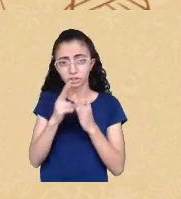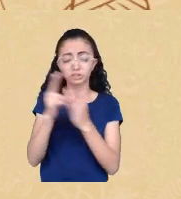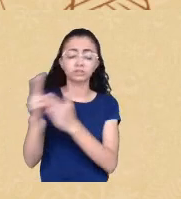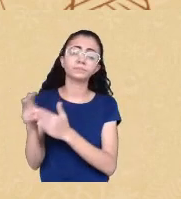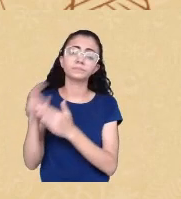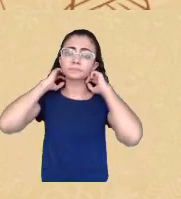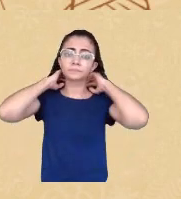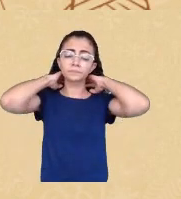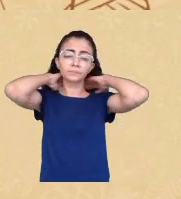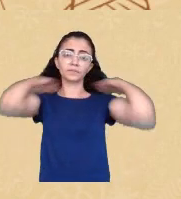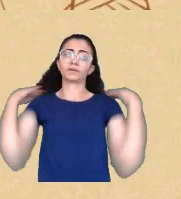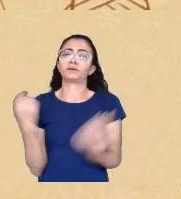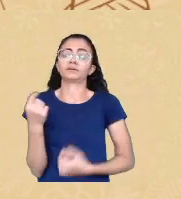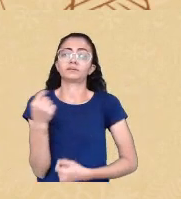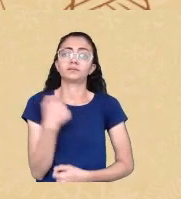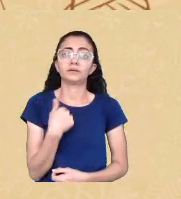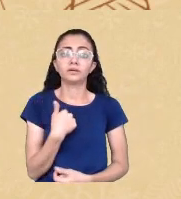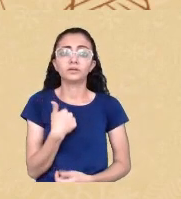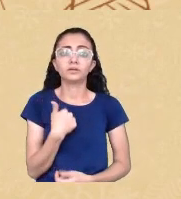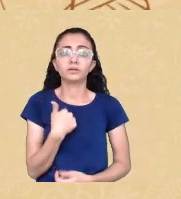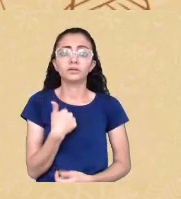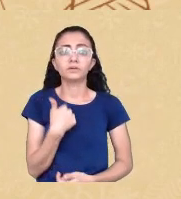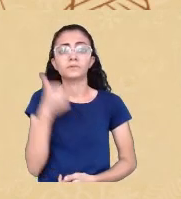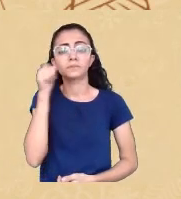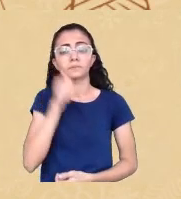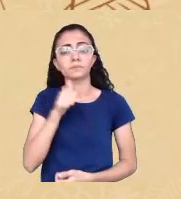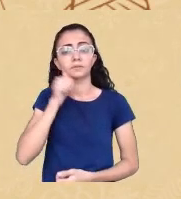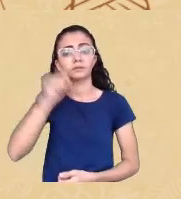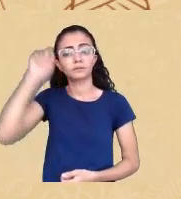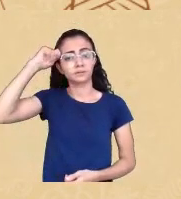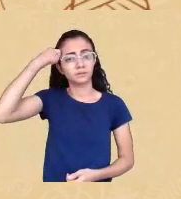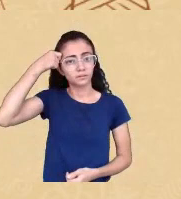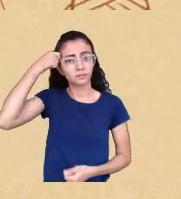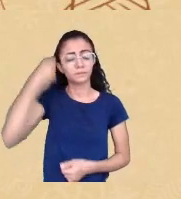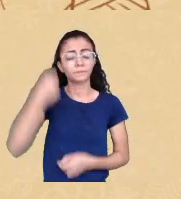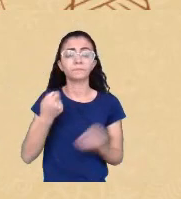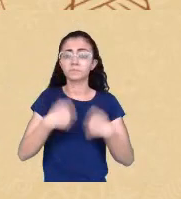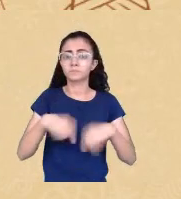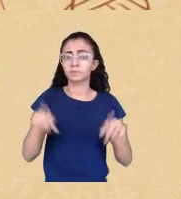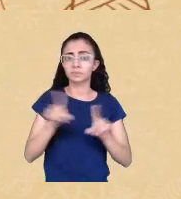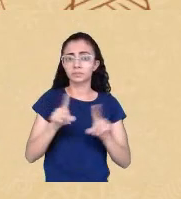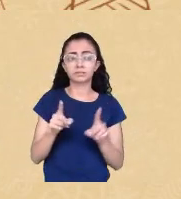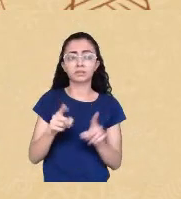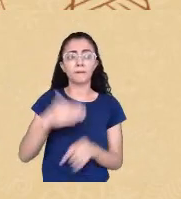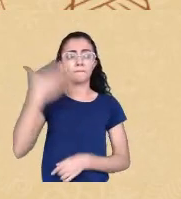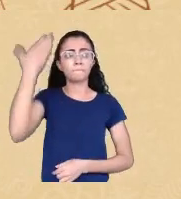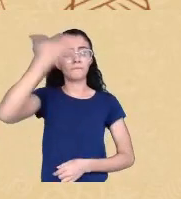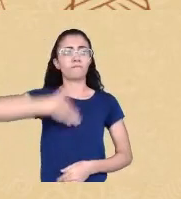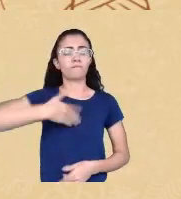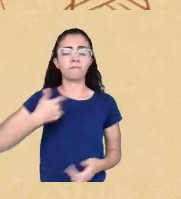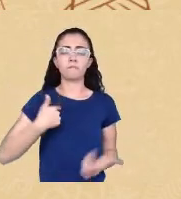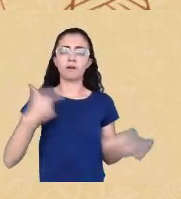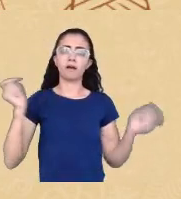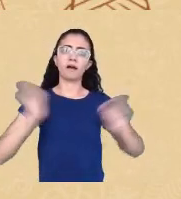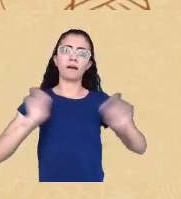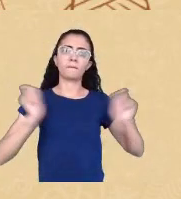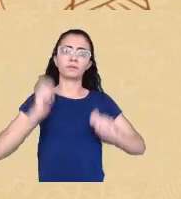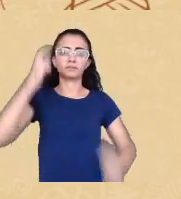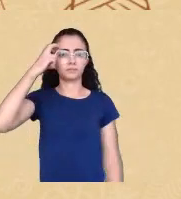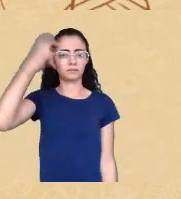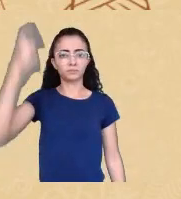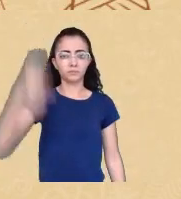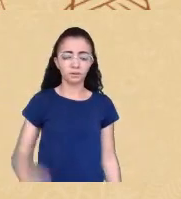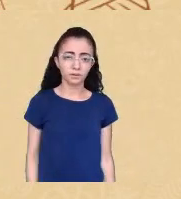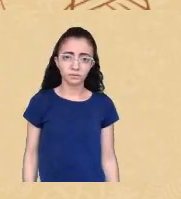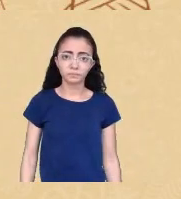eu enquanto mulher negra não precise a todo momento estar provando a minha capacidade intelectual que todo